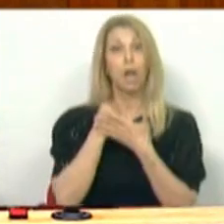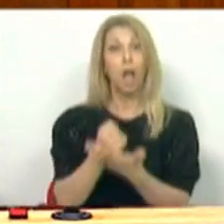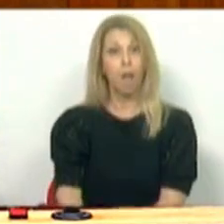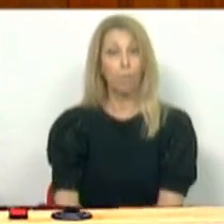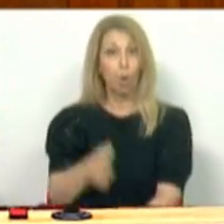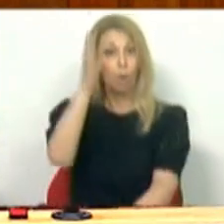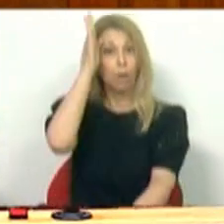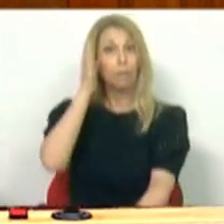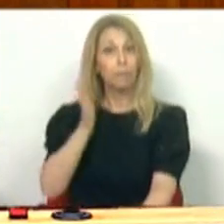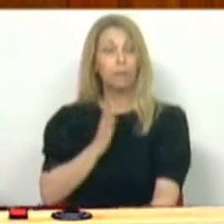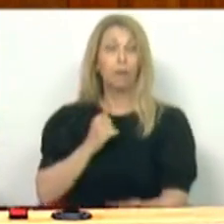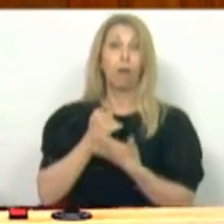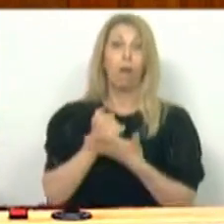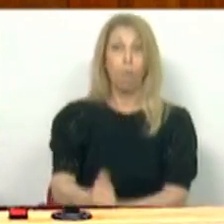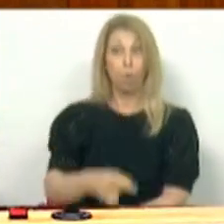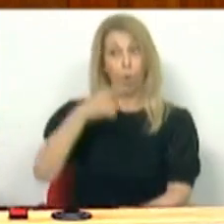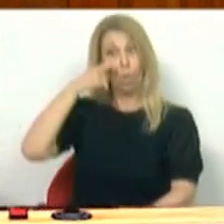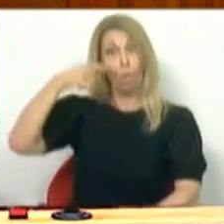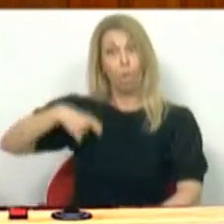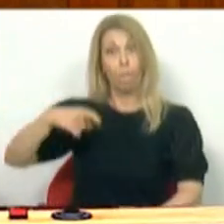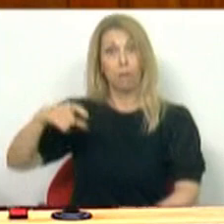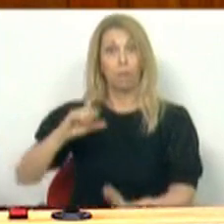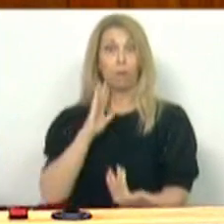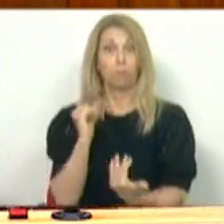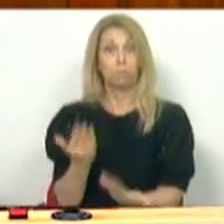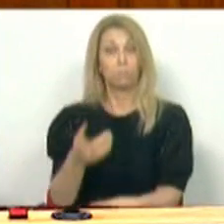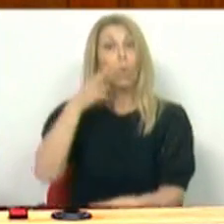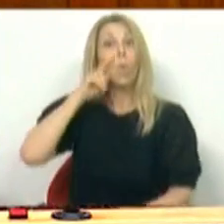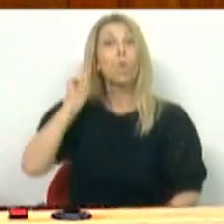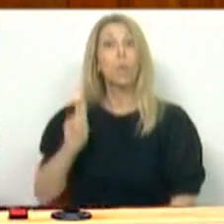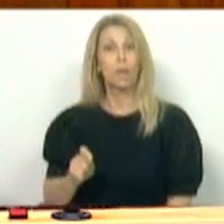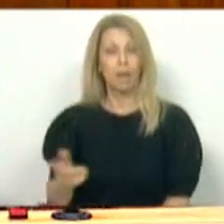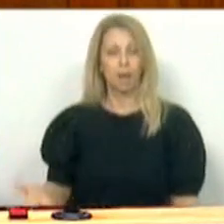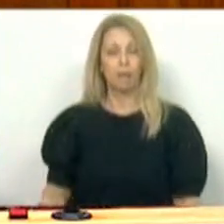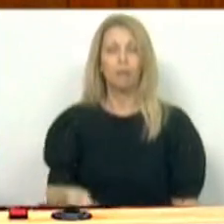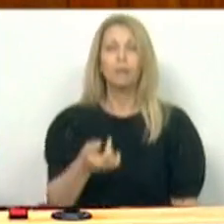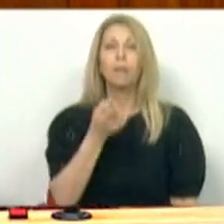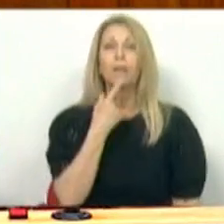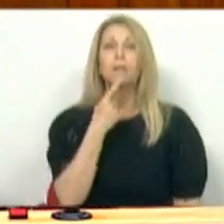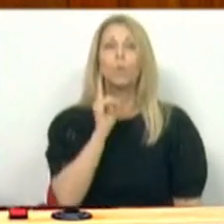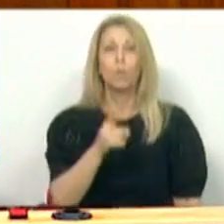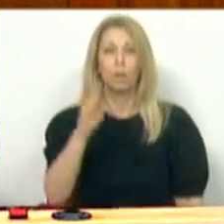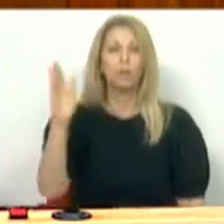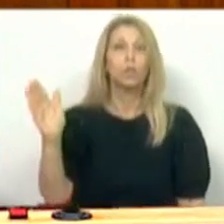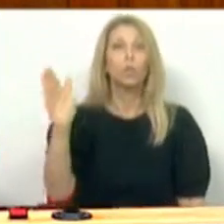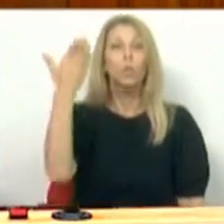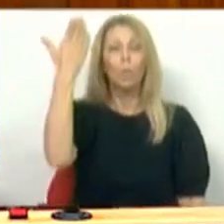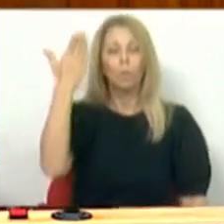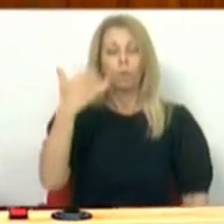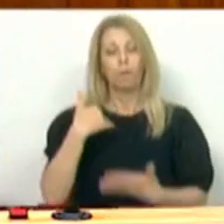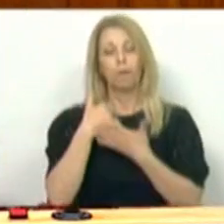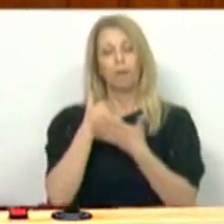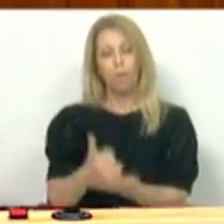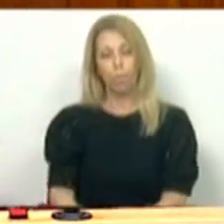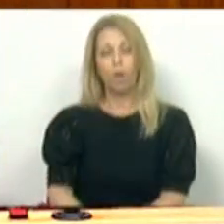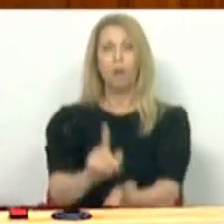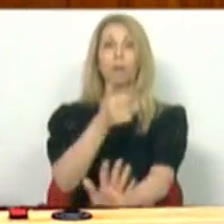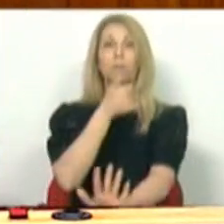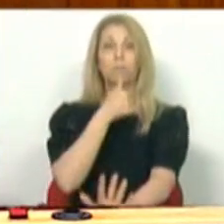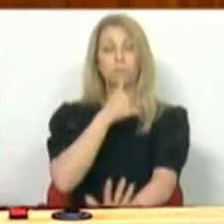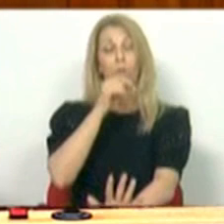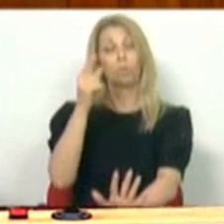humanitário à Ucrânia. Significa isto, portanto, em primeiro lugar, apoiar a recomendação da Comissão Europeia,